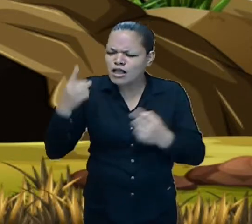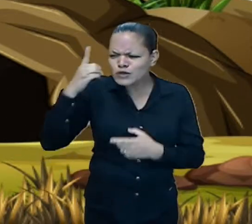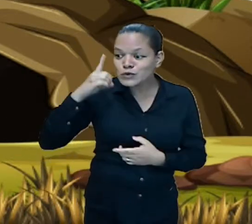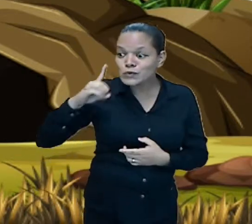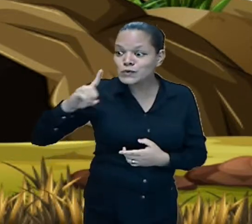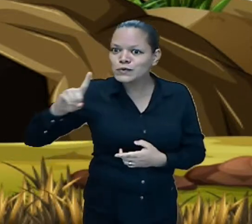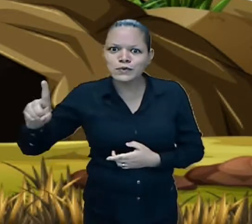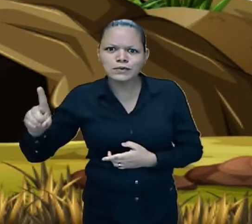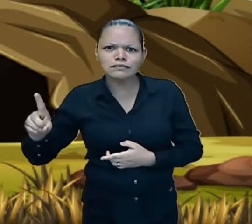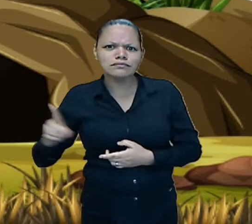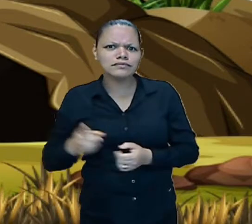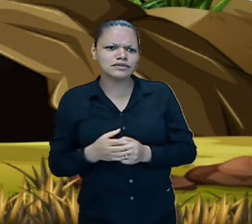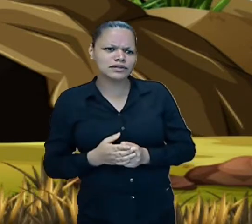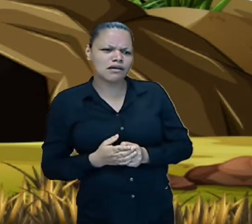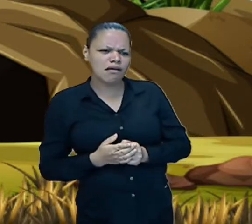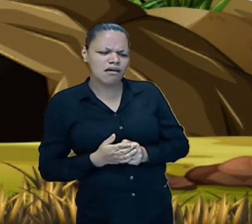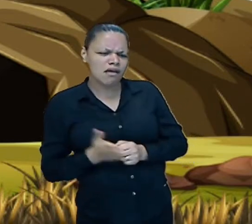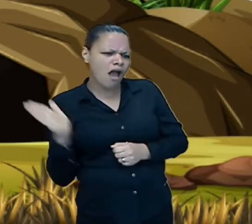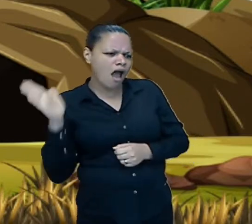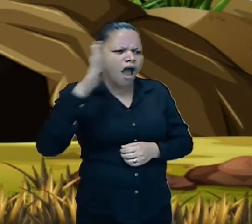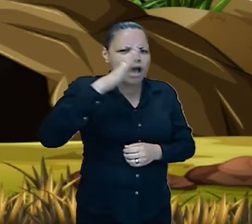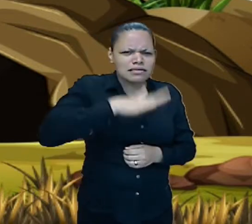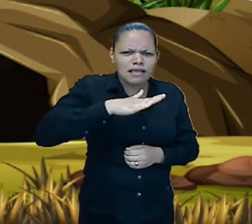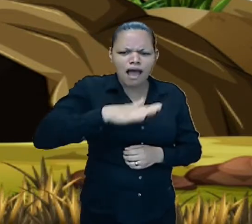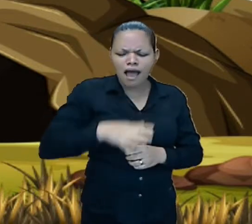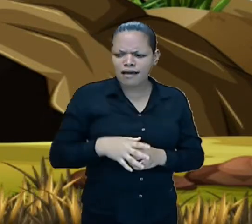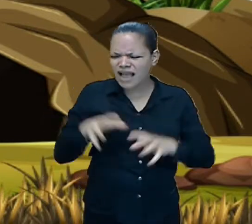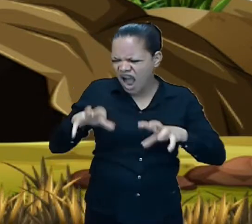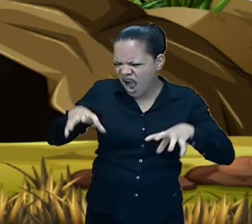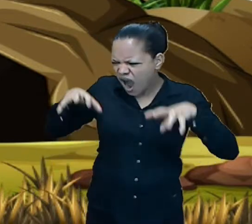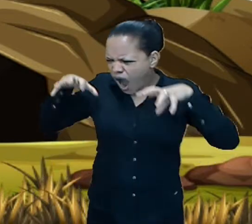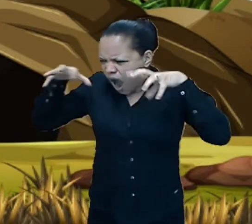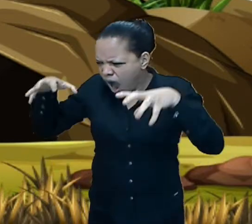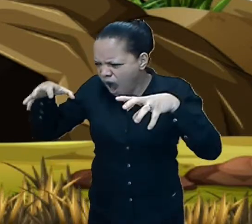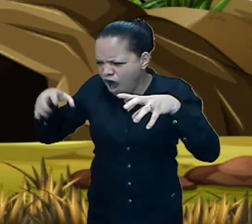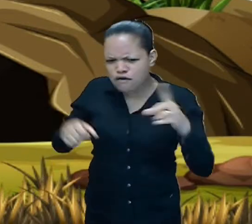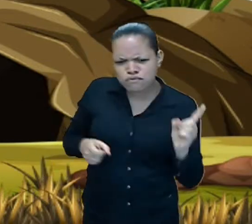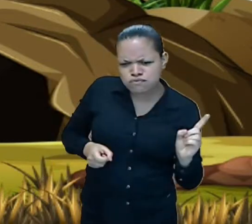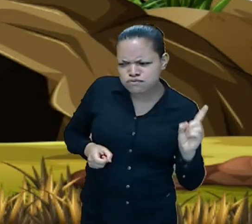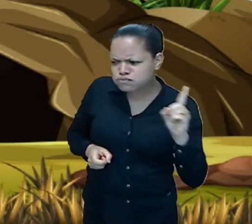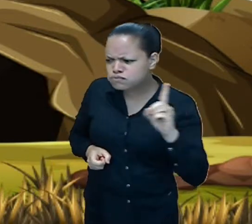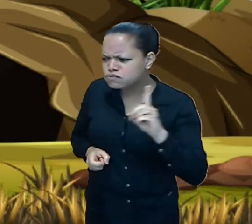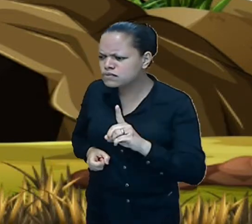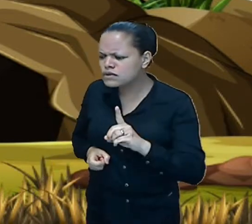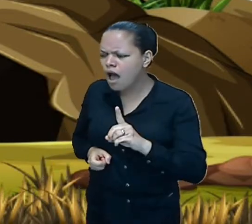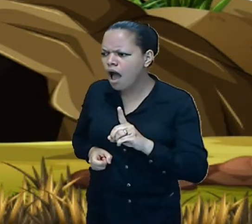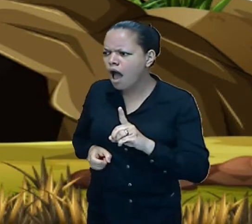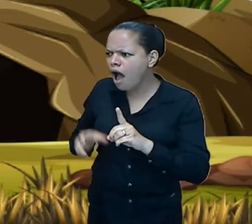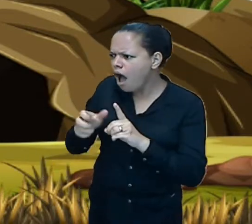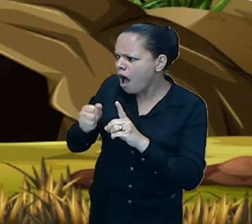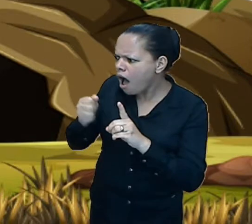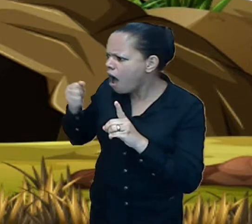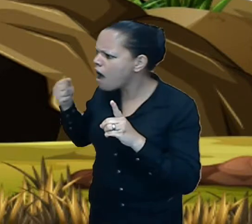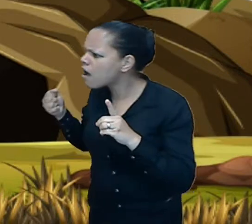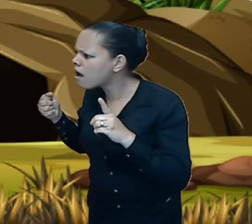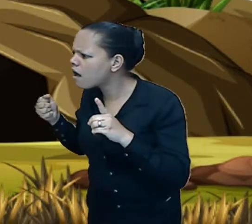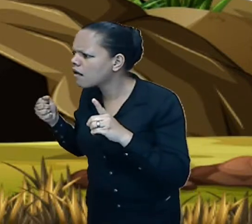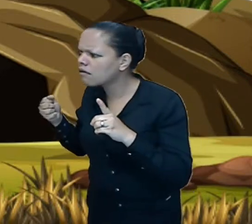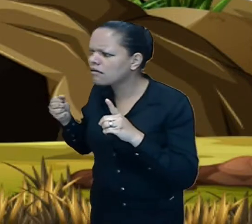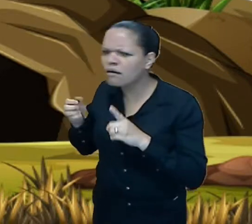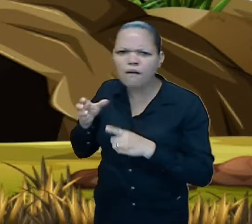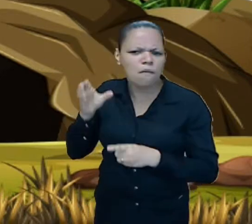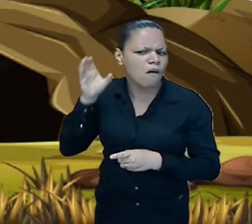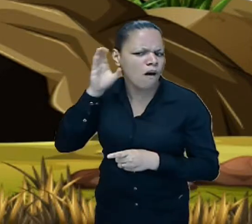quando o monstro monstruoso saiu todo empolgado, depois que escutou uns passos na rua,